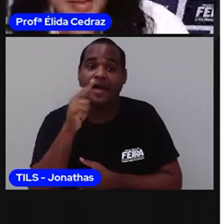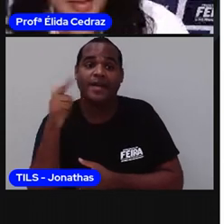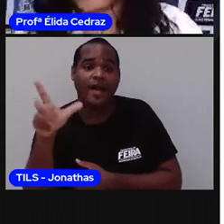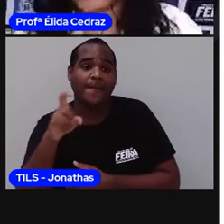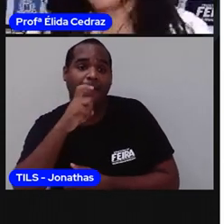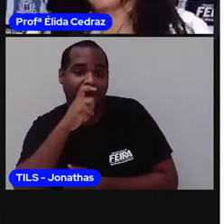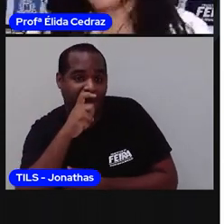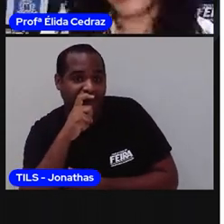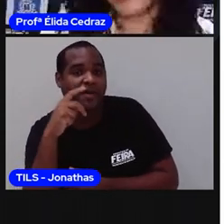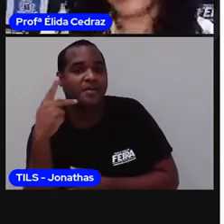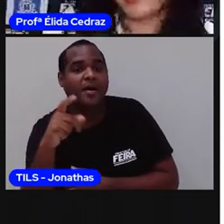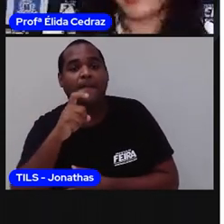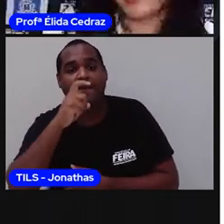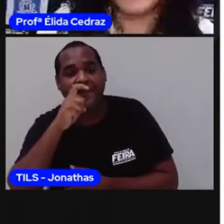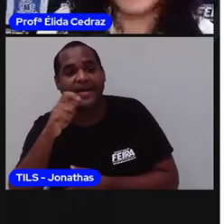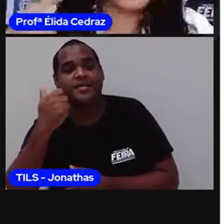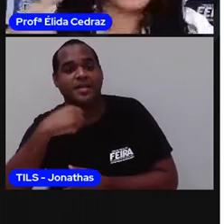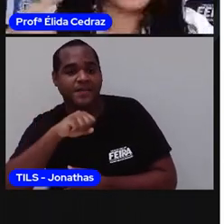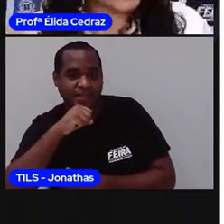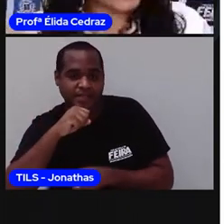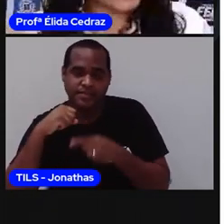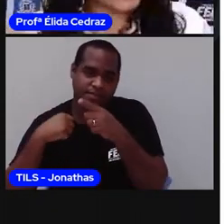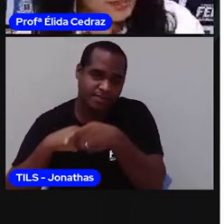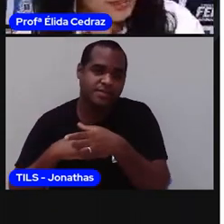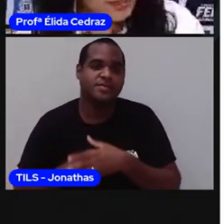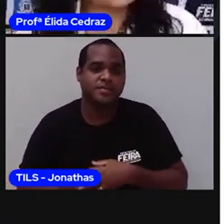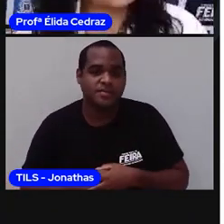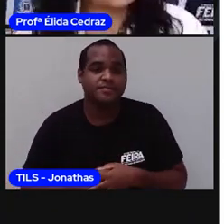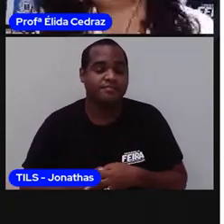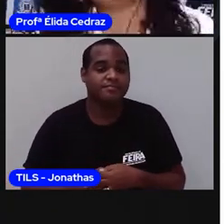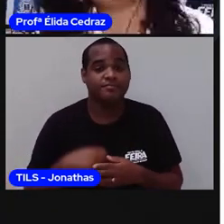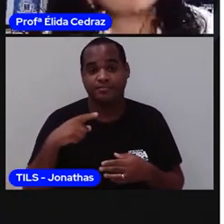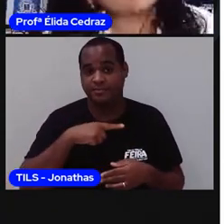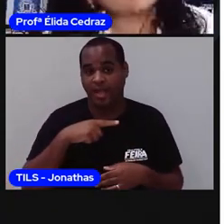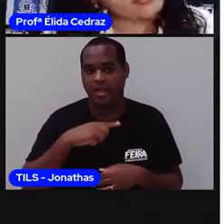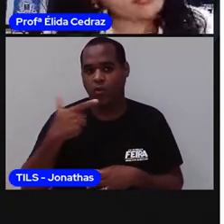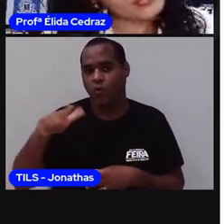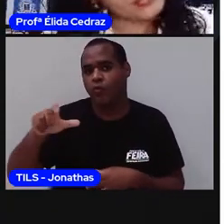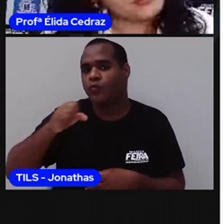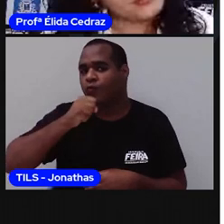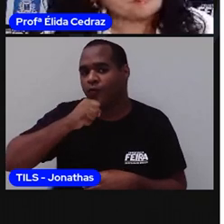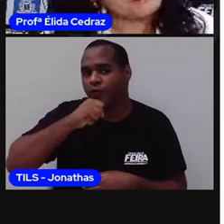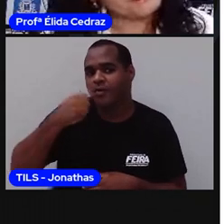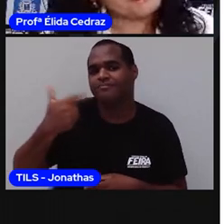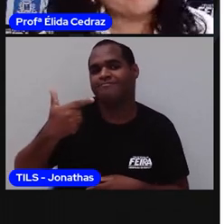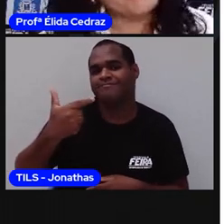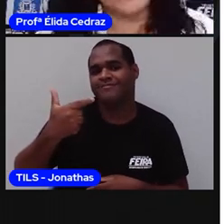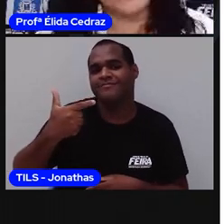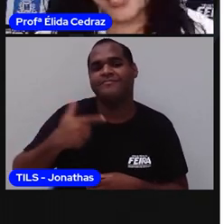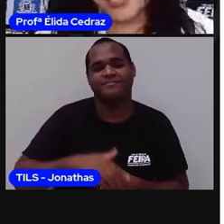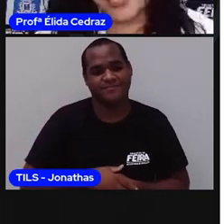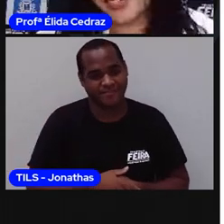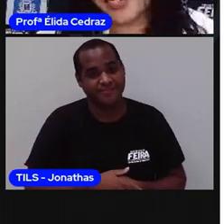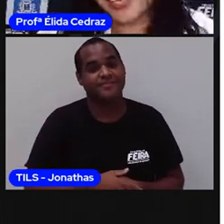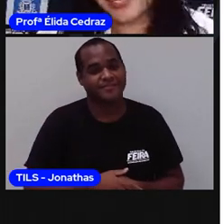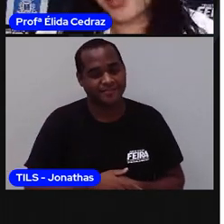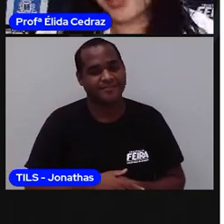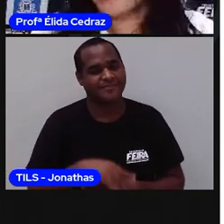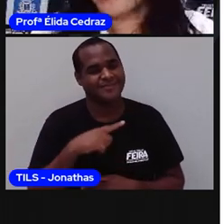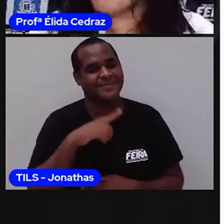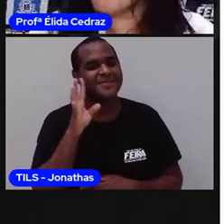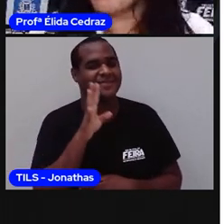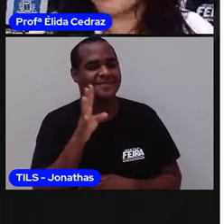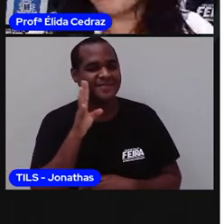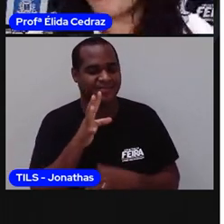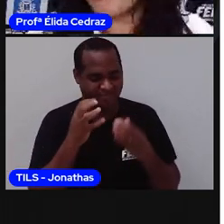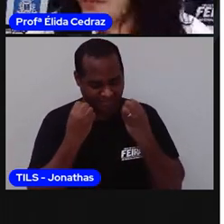pai, dos pais da mãe e até dos bisavós. Olha só que legal,